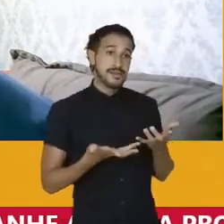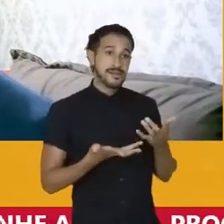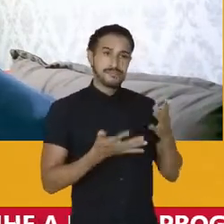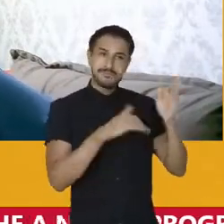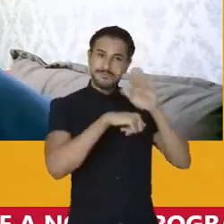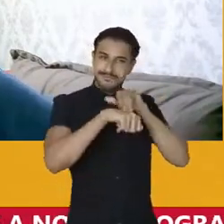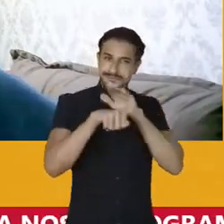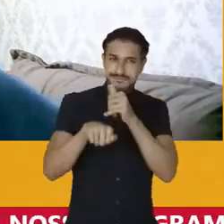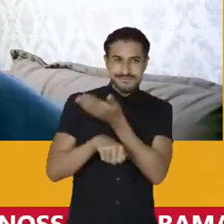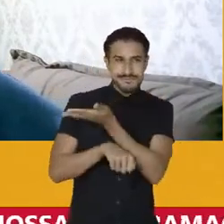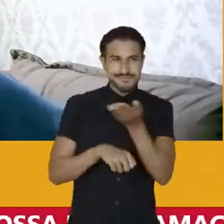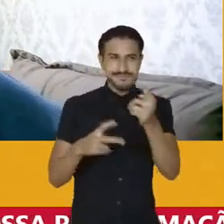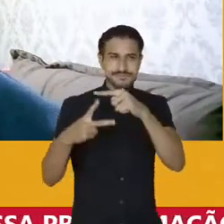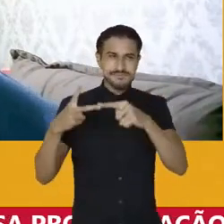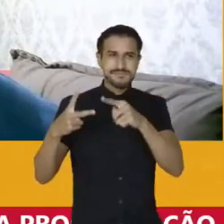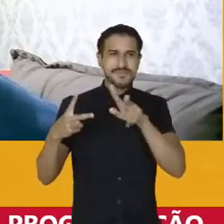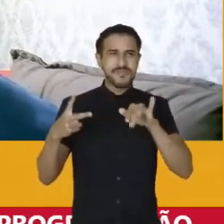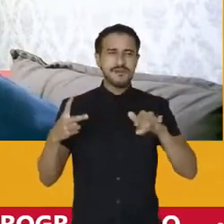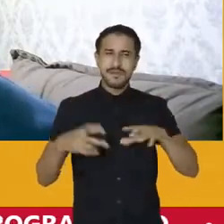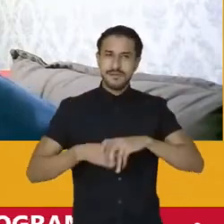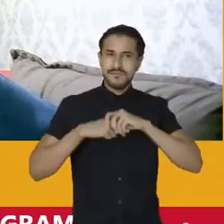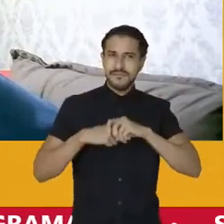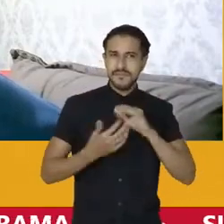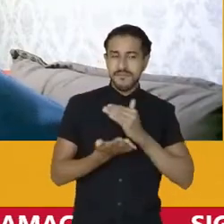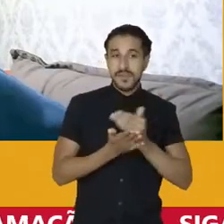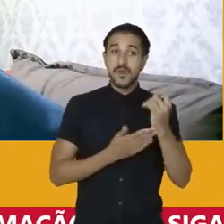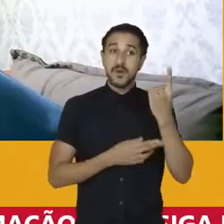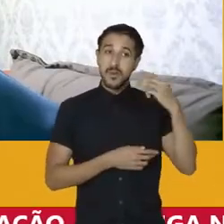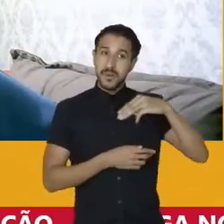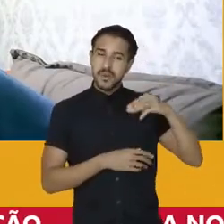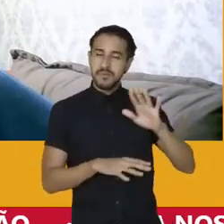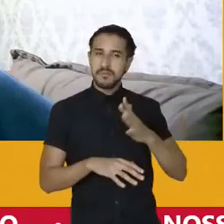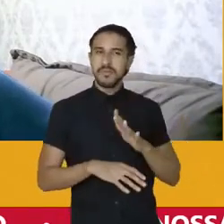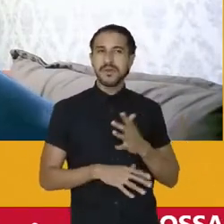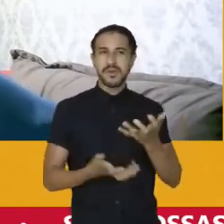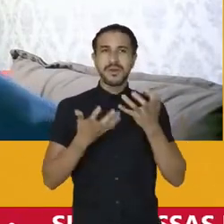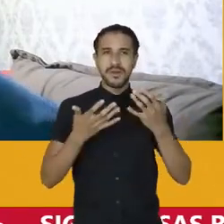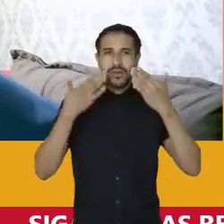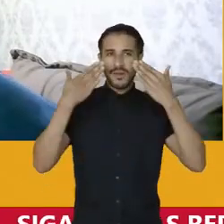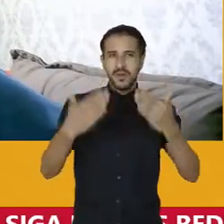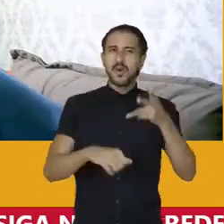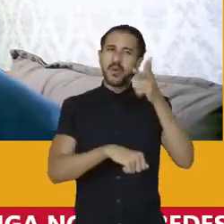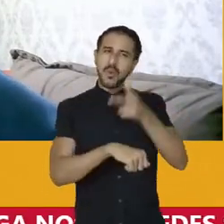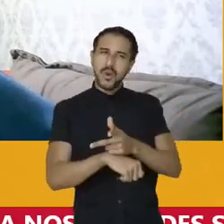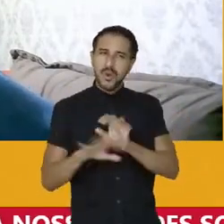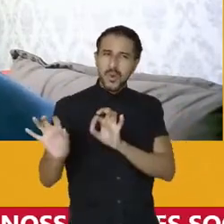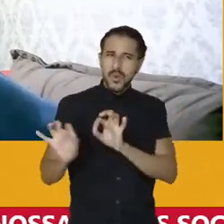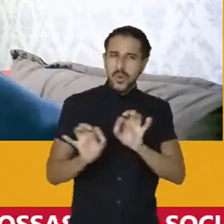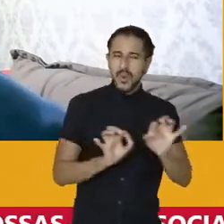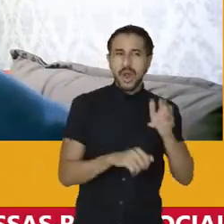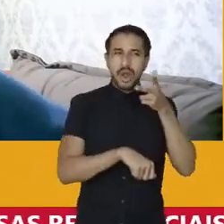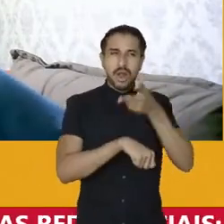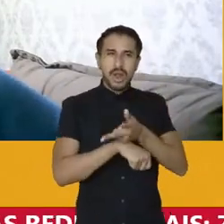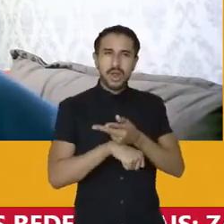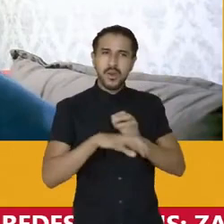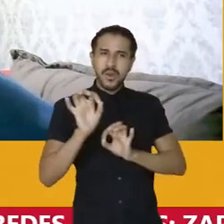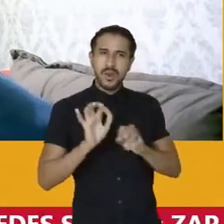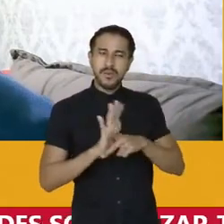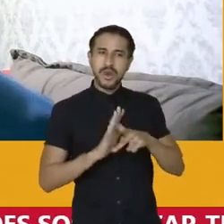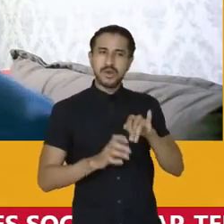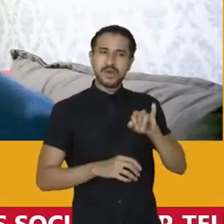antes de eu chamar os dois para uma saudação inicial de um minuto, nós gostaríamos de apresentar um vídeo que foi um vídeo feito pela